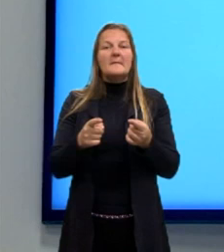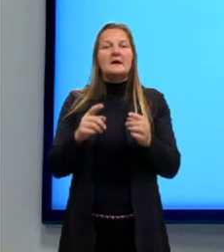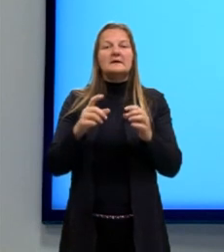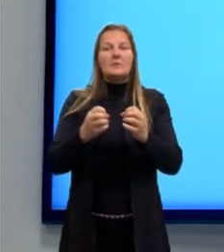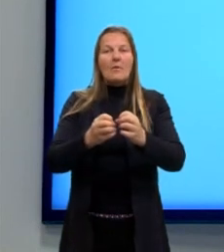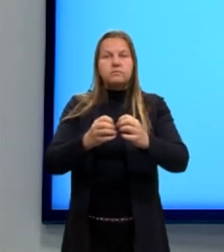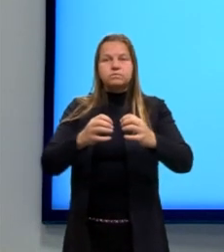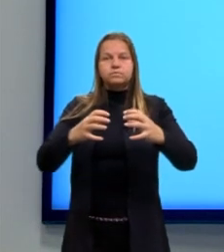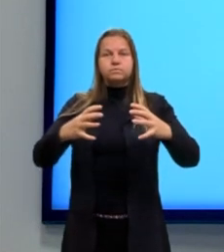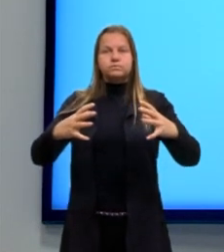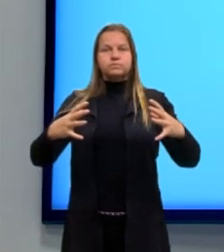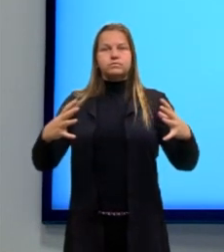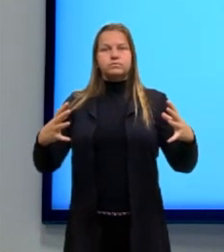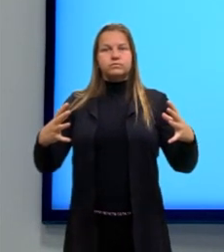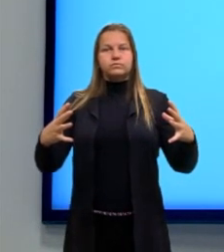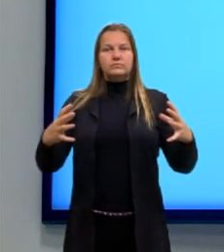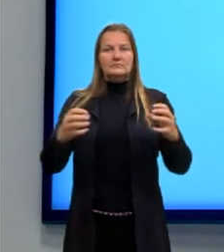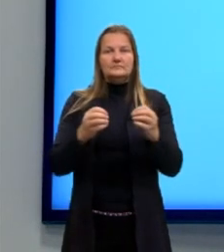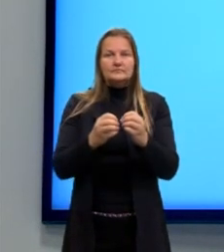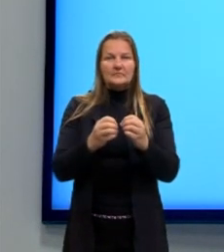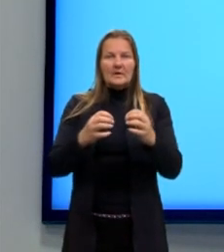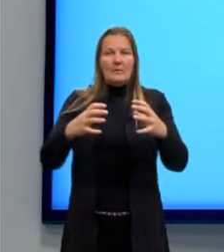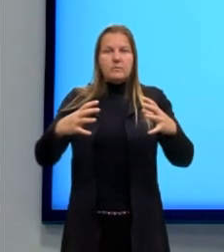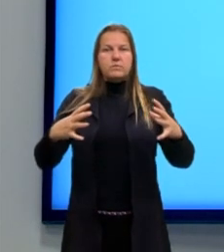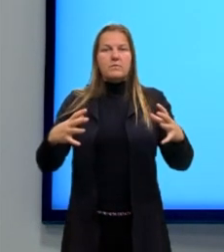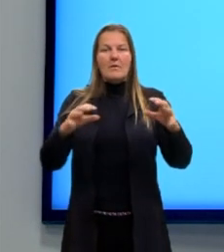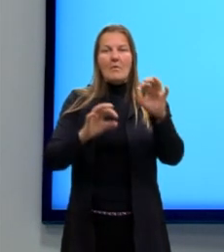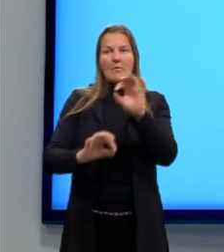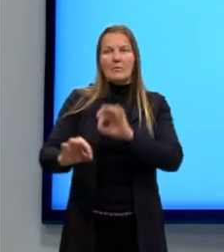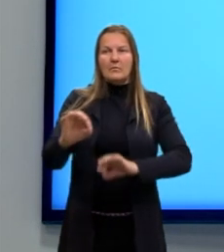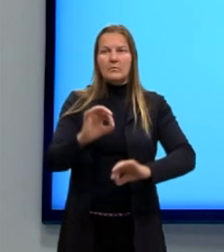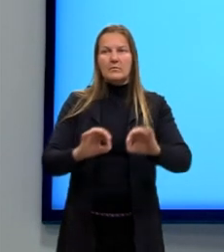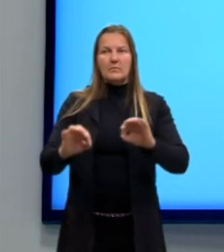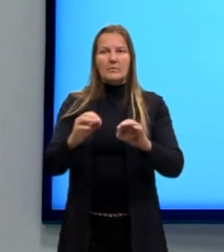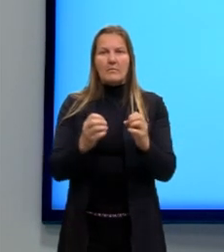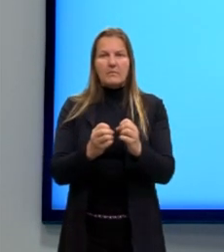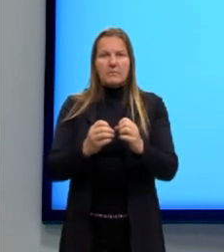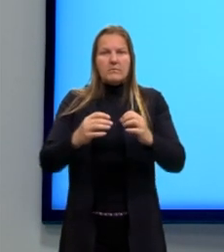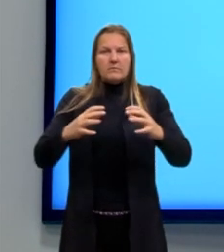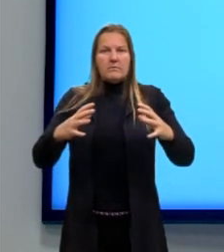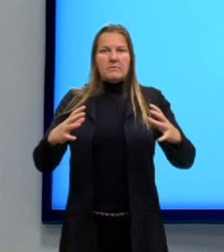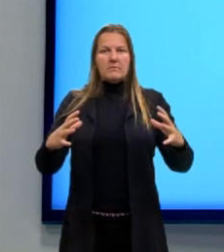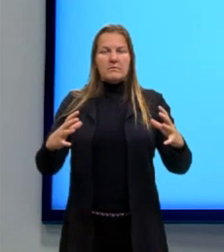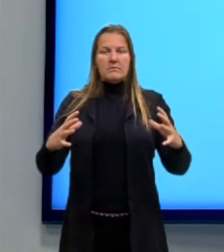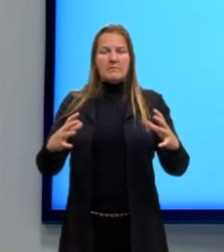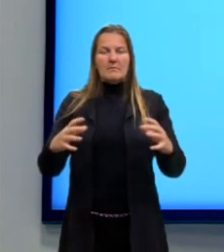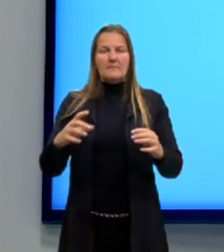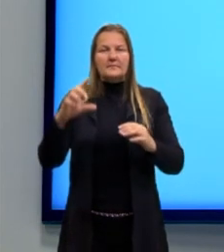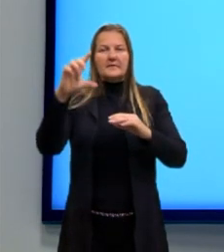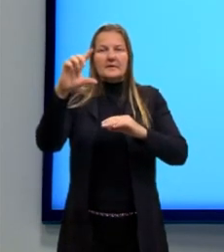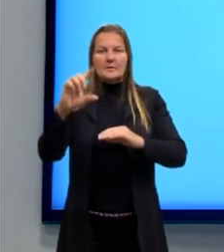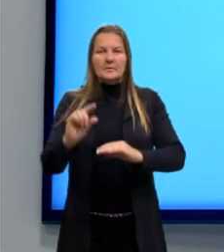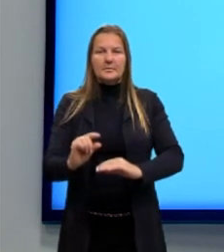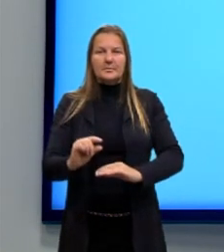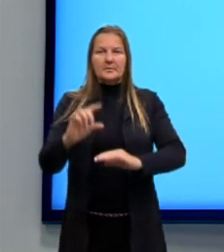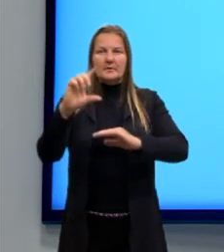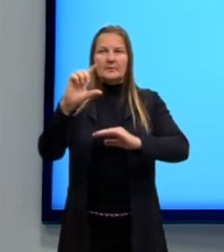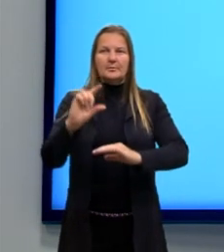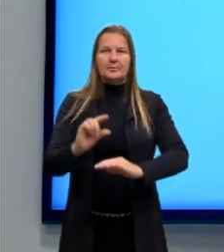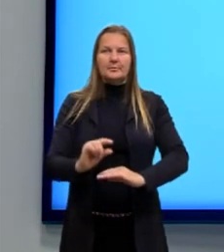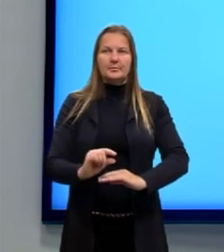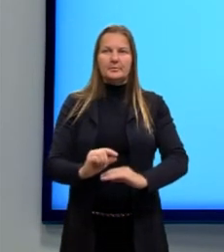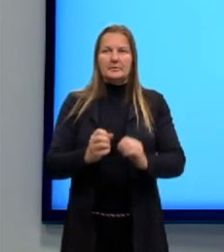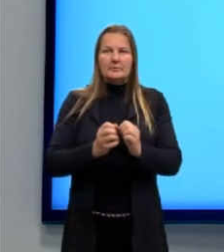espaço para aquelas moléculas se organizarem novamente. Então, aqui vai haver uma baixa pressão em relação a